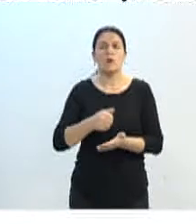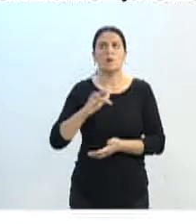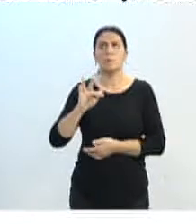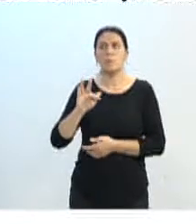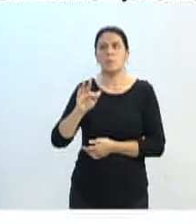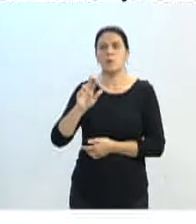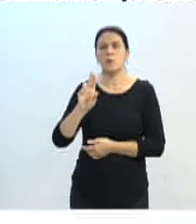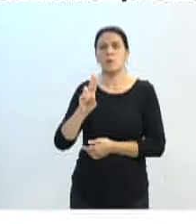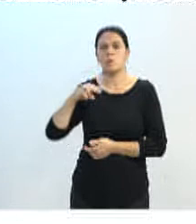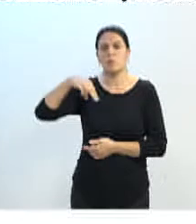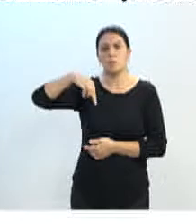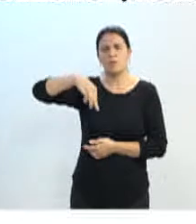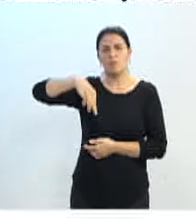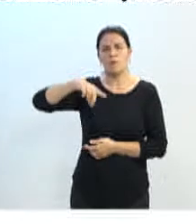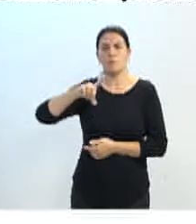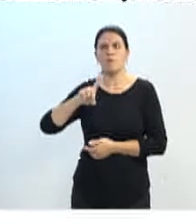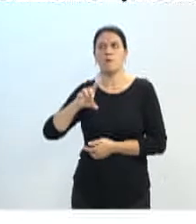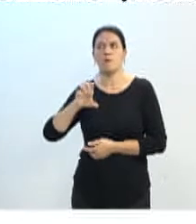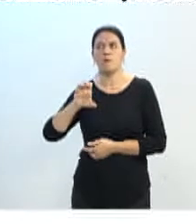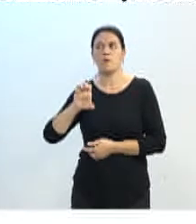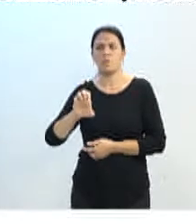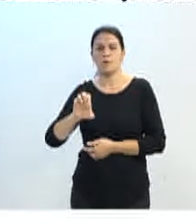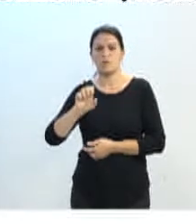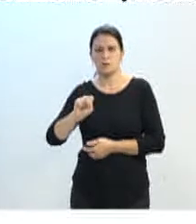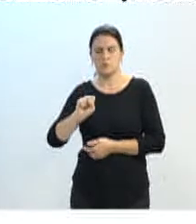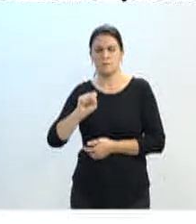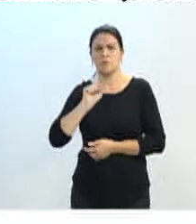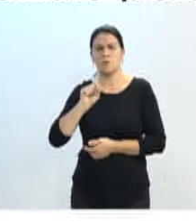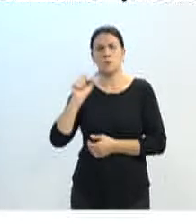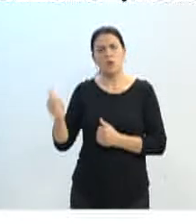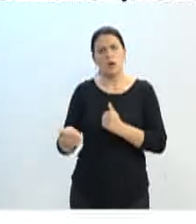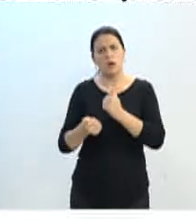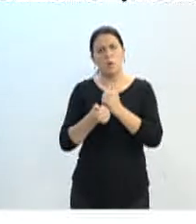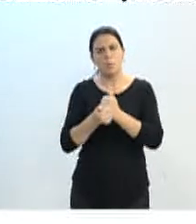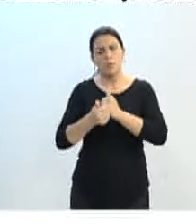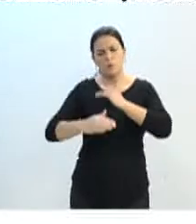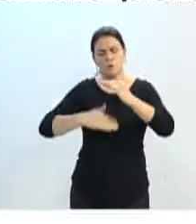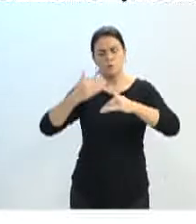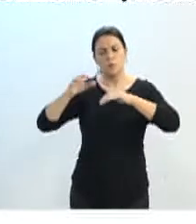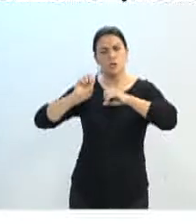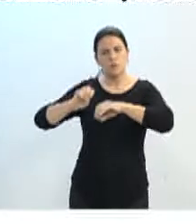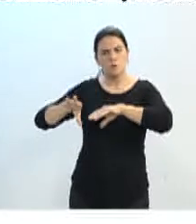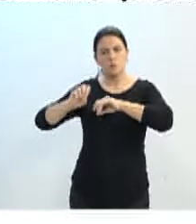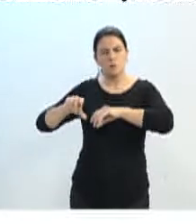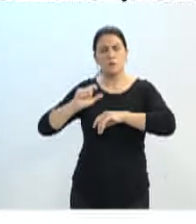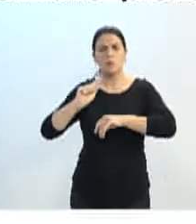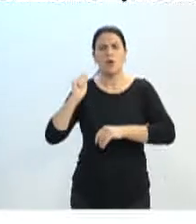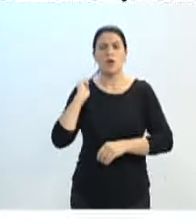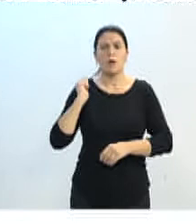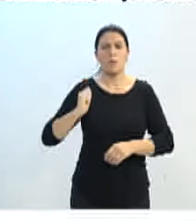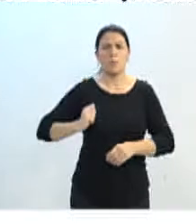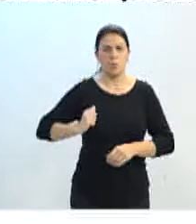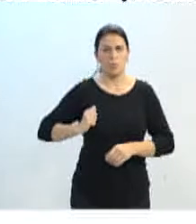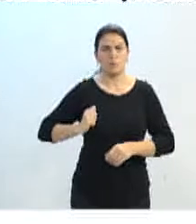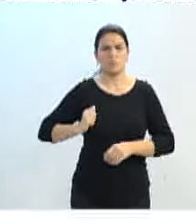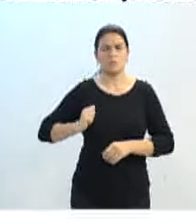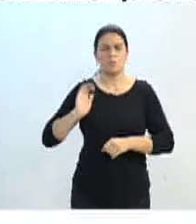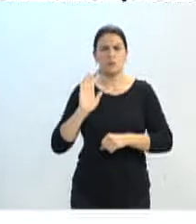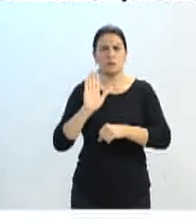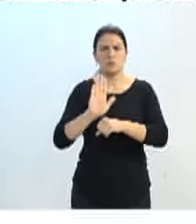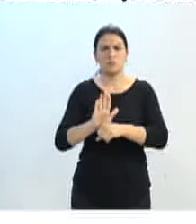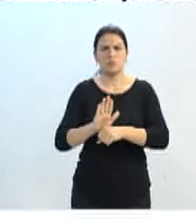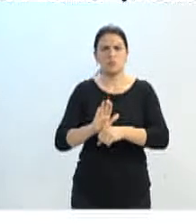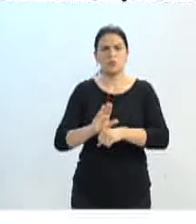desenvolvimento da educação. É um programa de concessão de bolsas, que é financiado pela Secretaria da Educação,